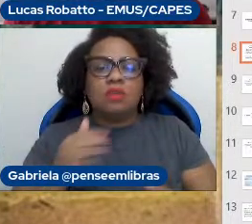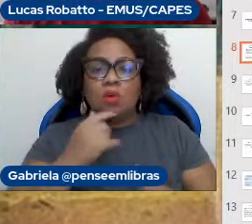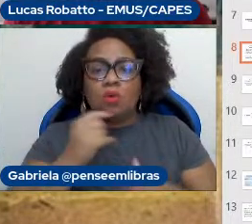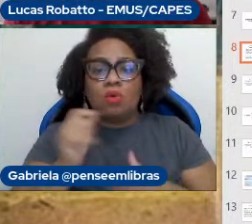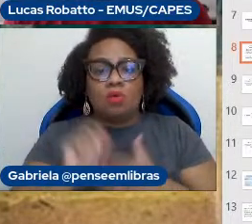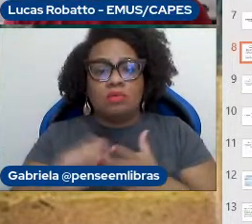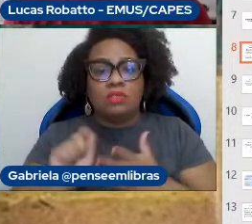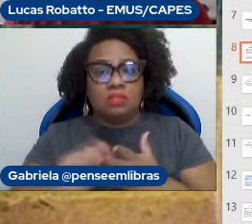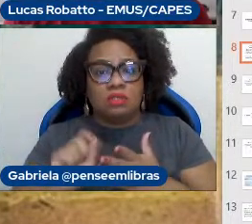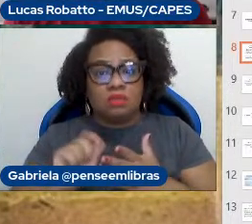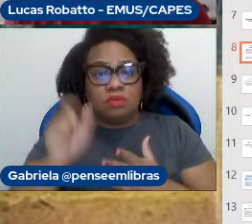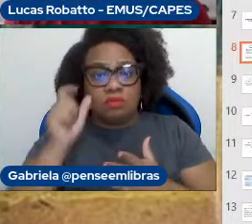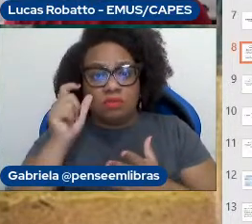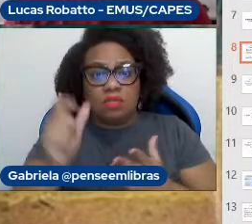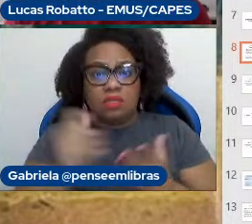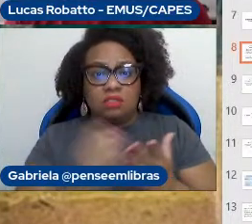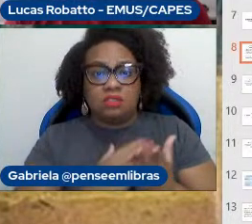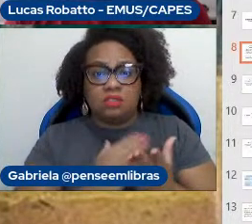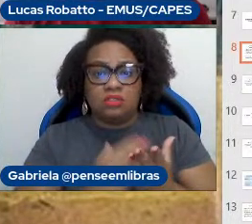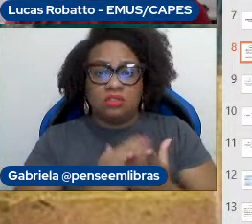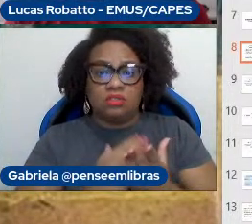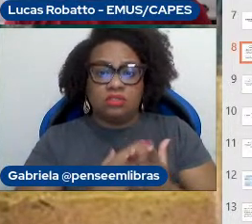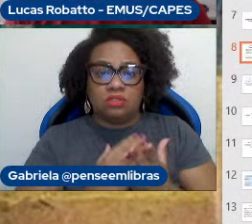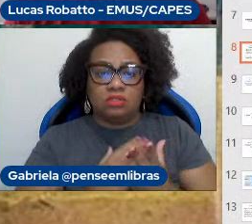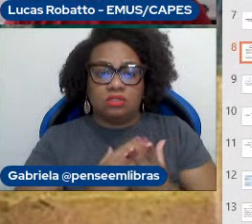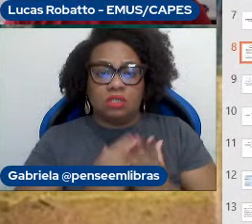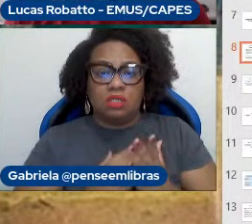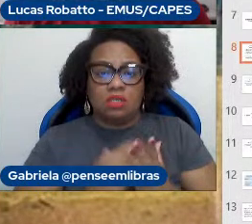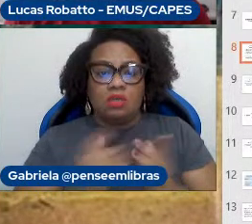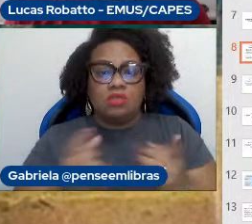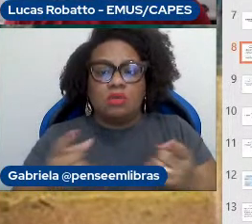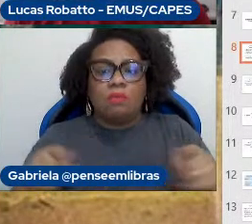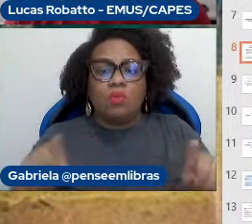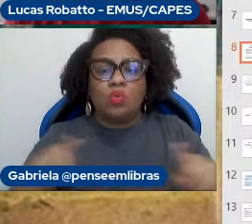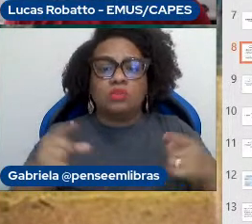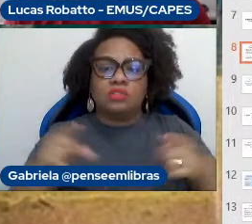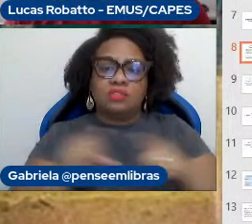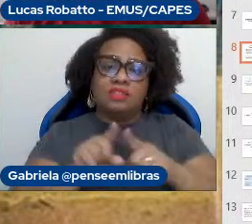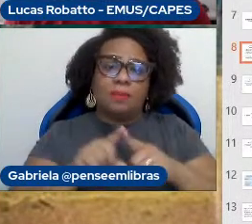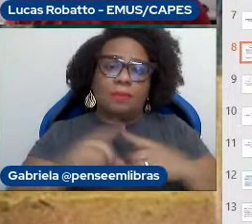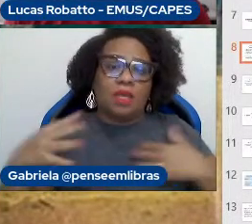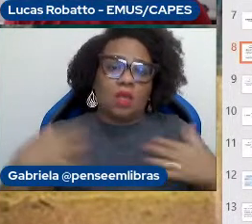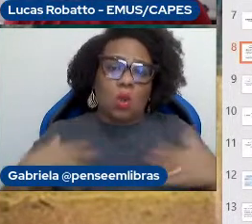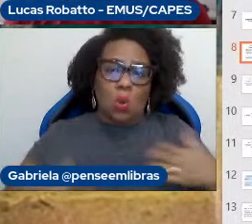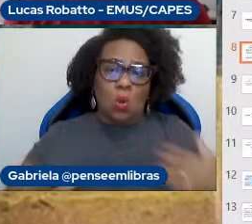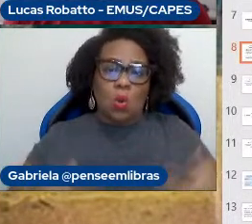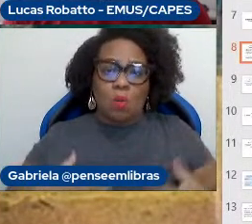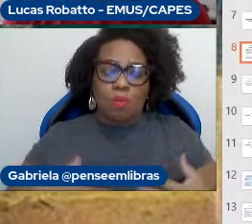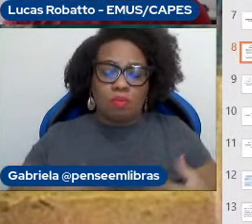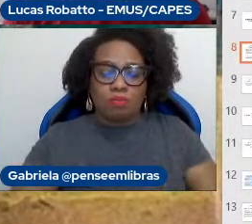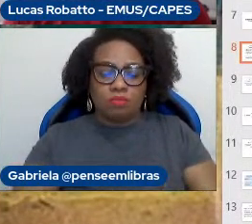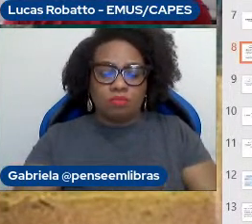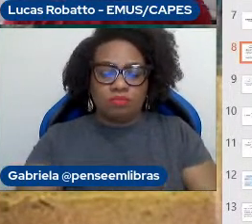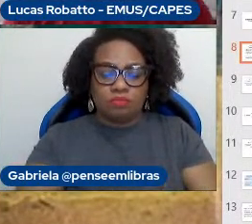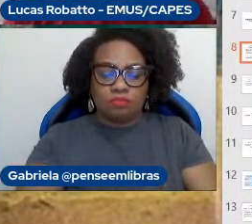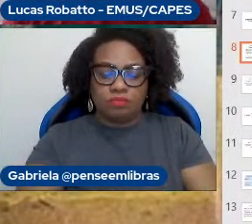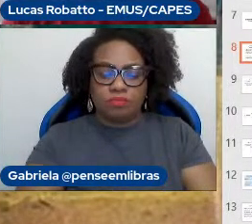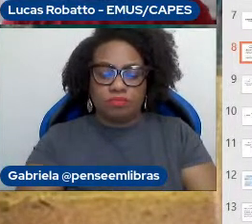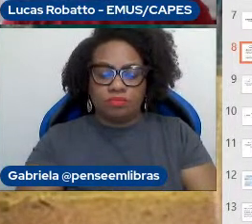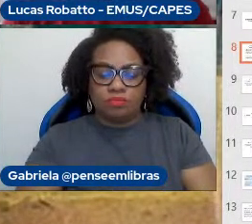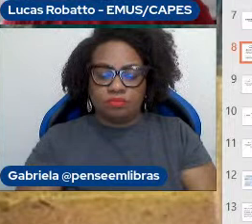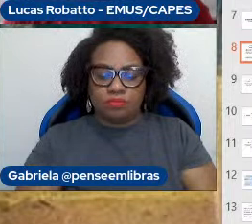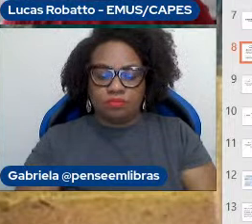livro muito interessante sobre cognição musical e corpo, o corpo está envolvido na cognição.